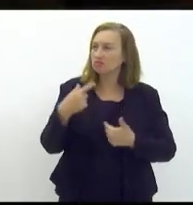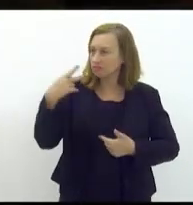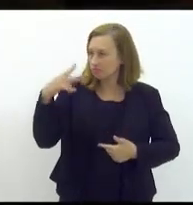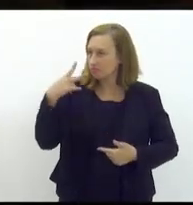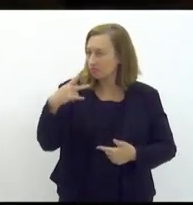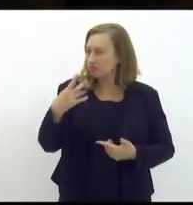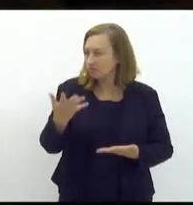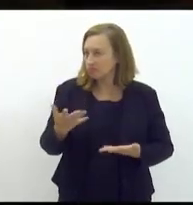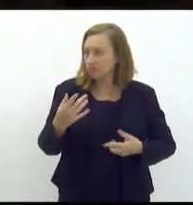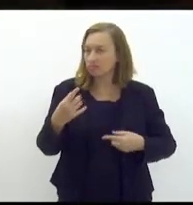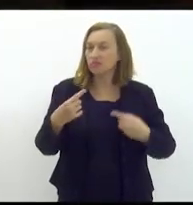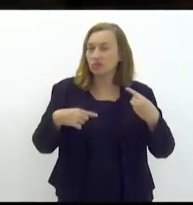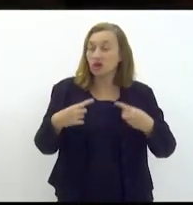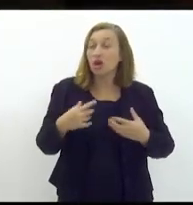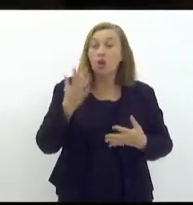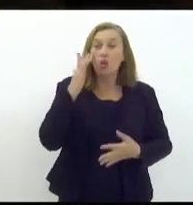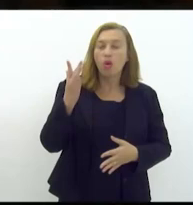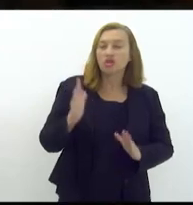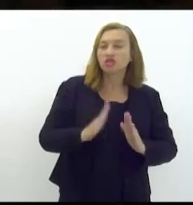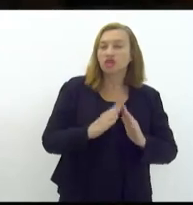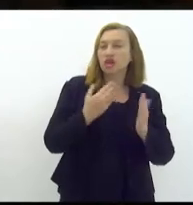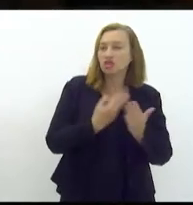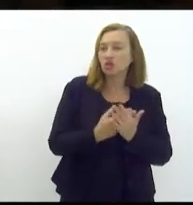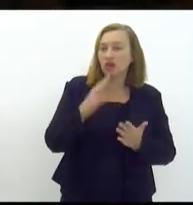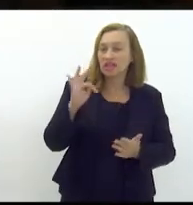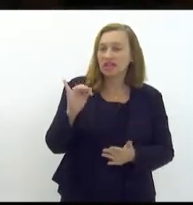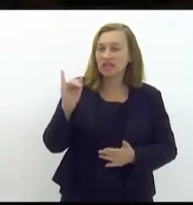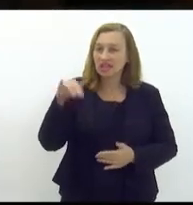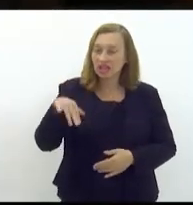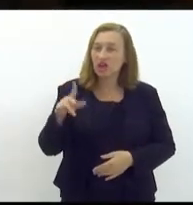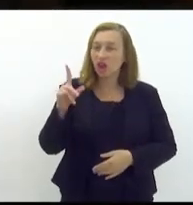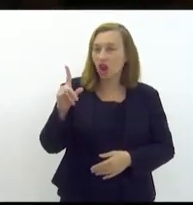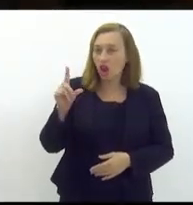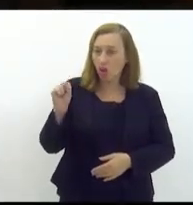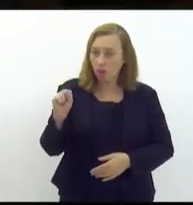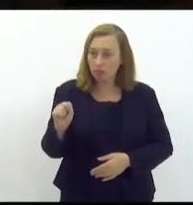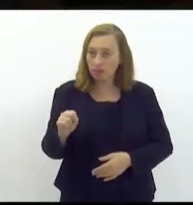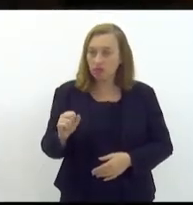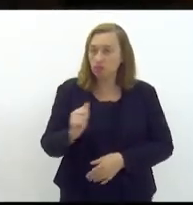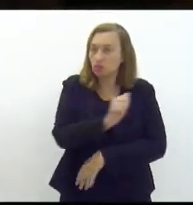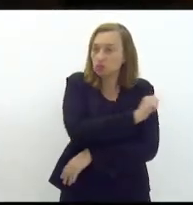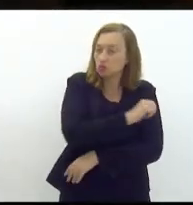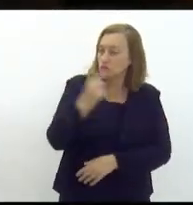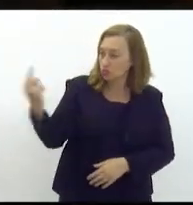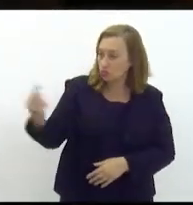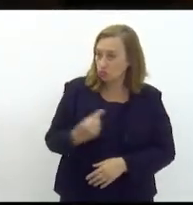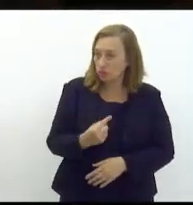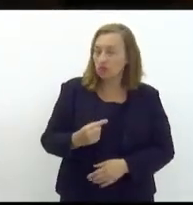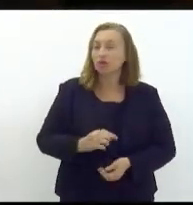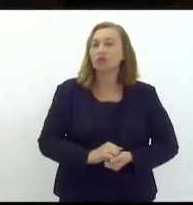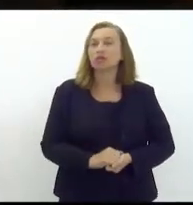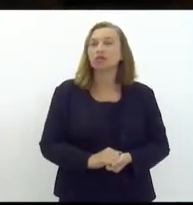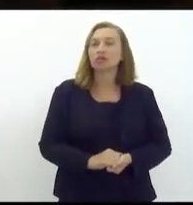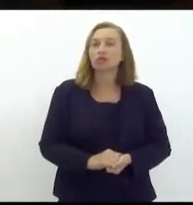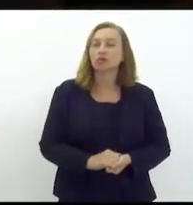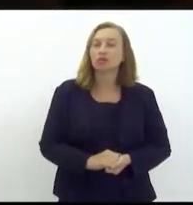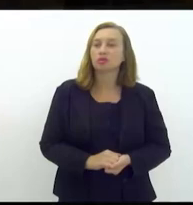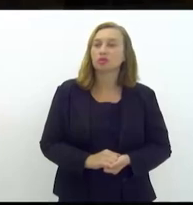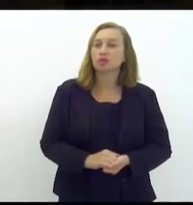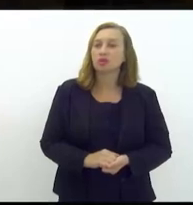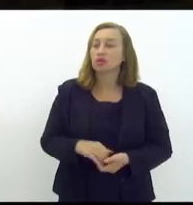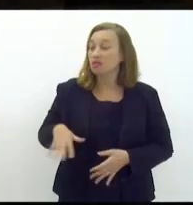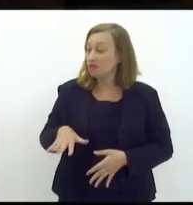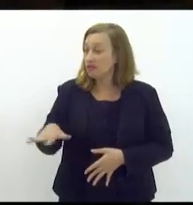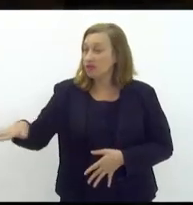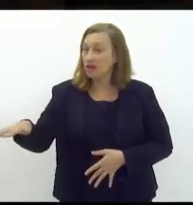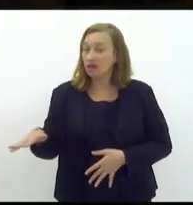acho que a escola tim lopes com seus alunos a maioria vindos ali do complexo de